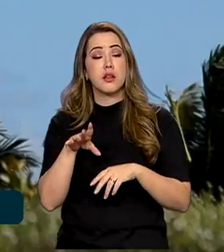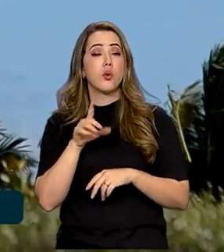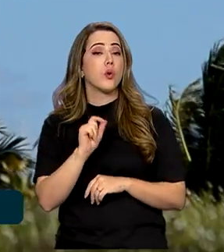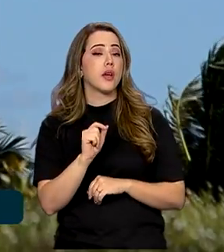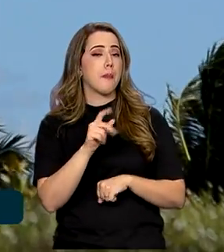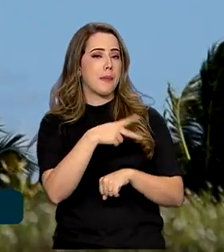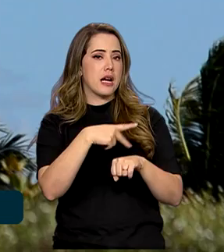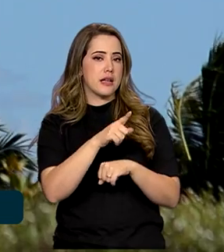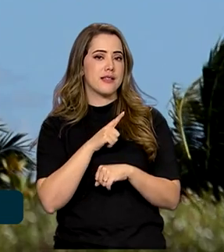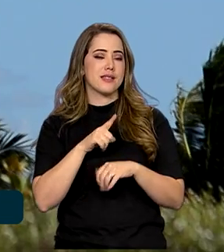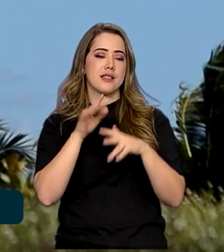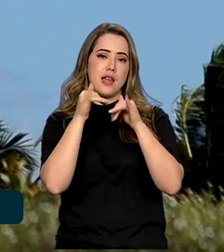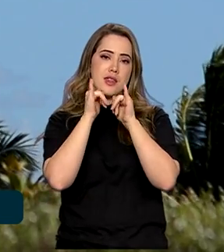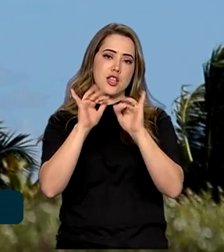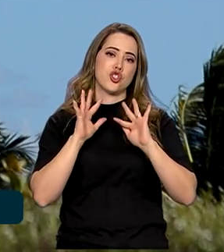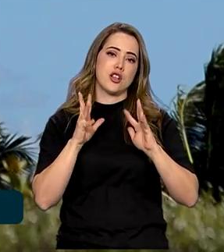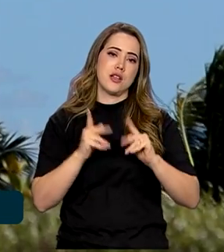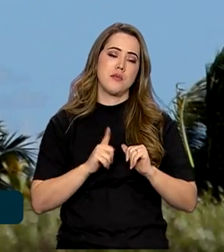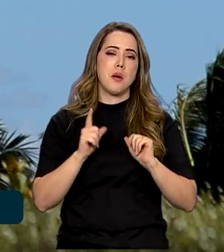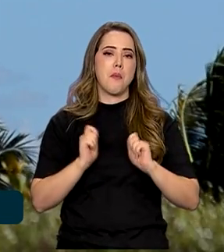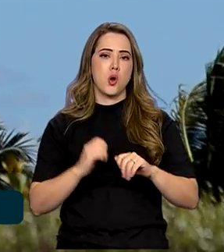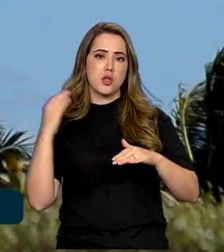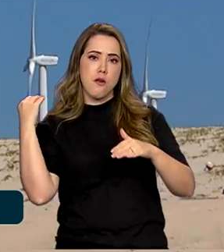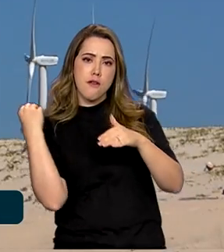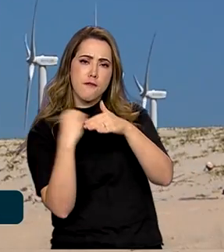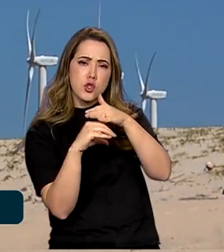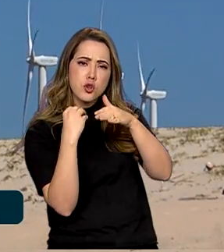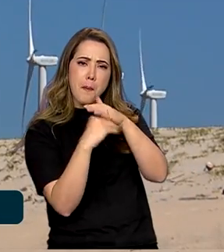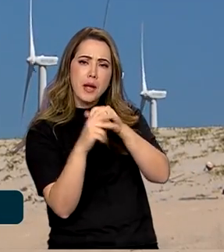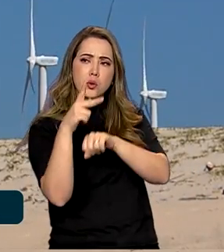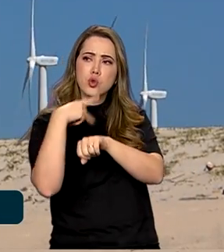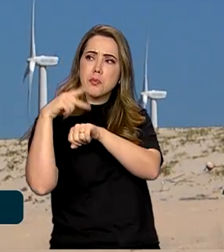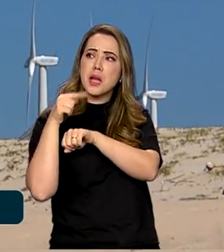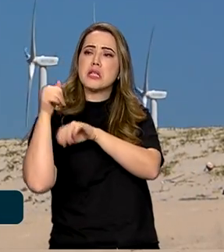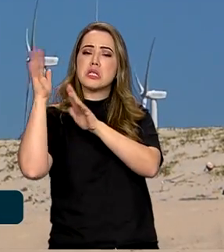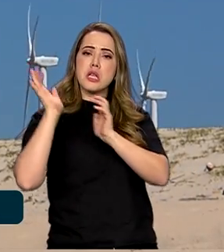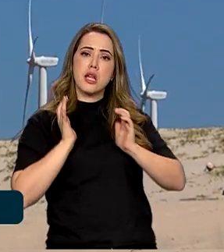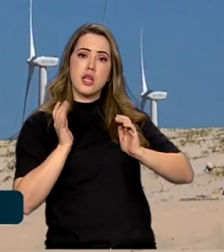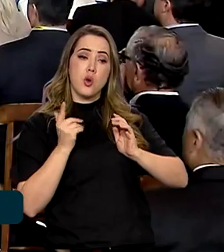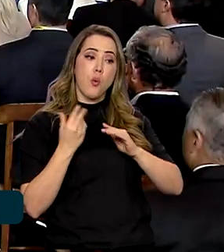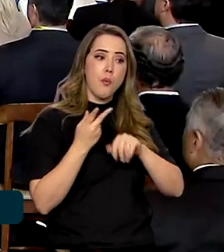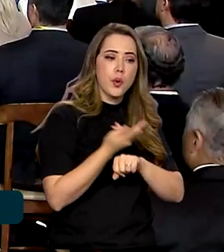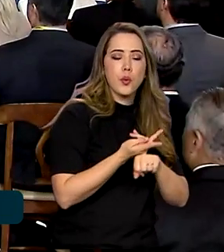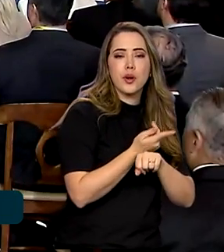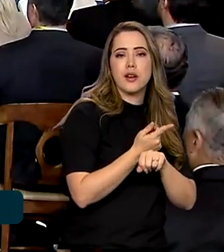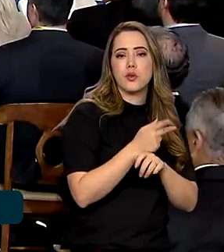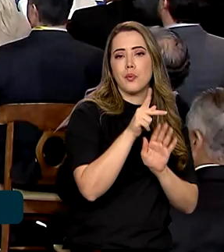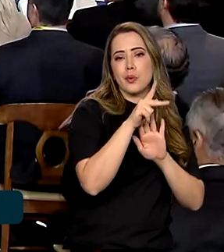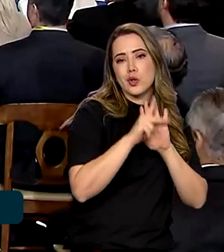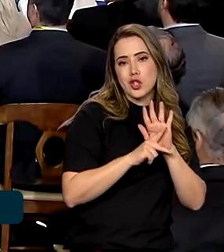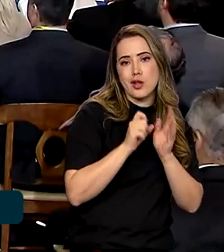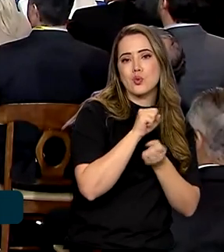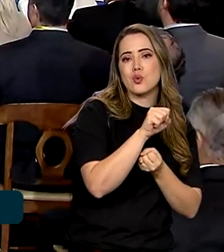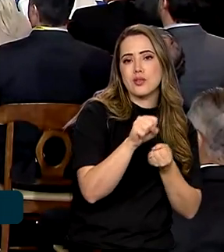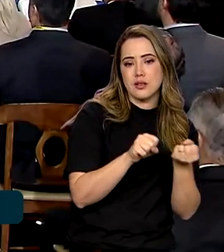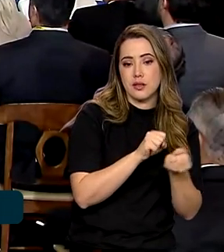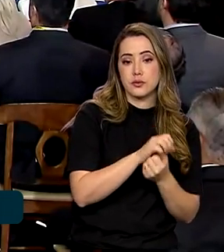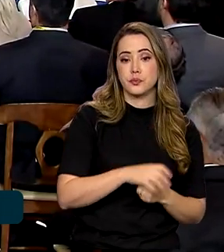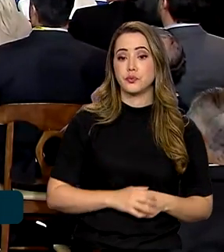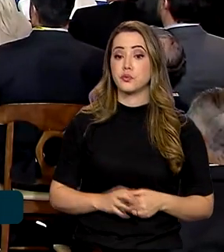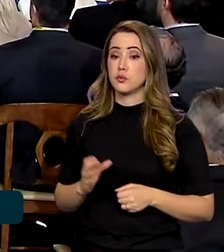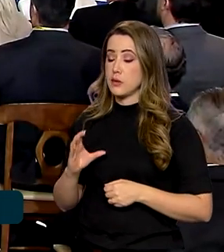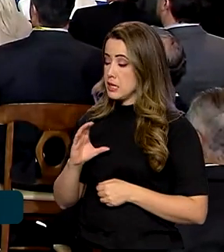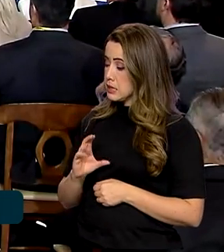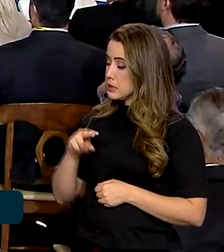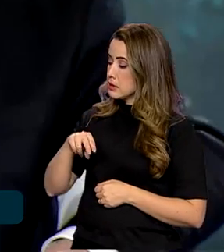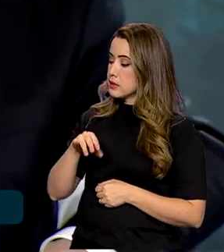limpa possam atrair investimentos de grandes potências em busca de projetos sustentáveis. A CNI realizou um seminário aqui em